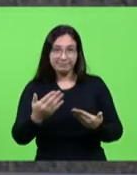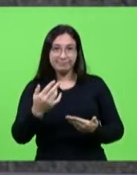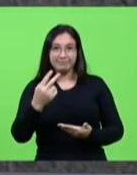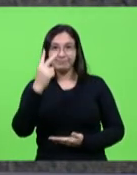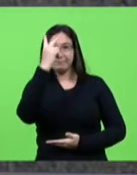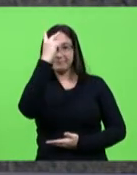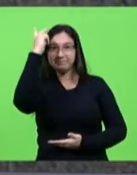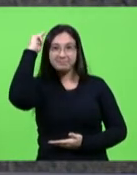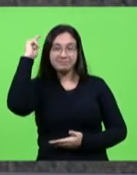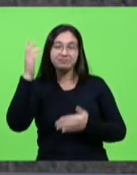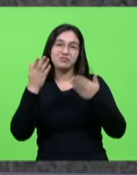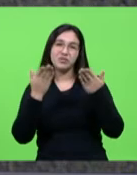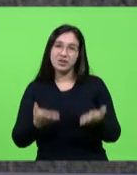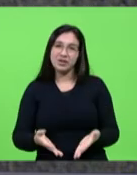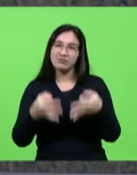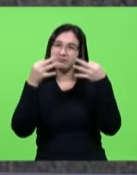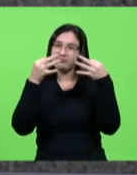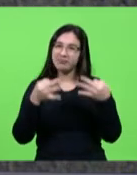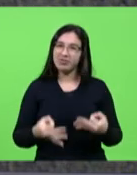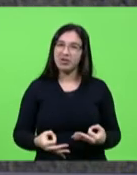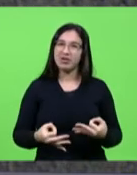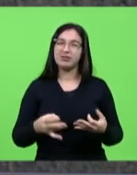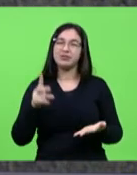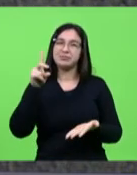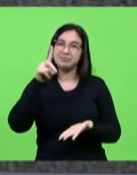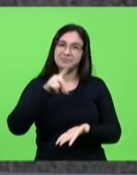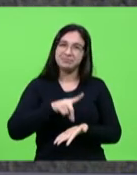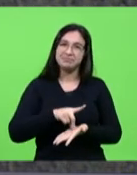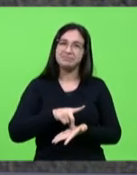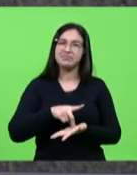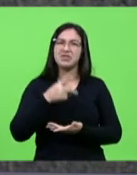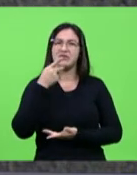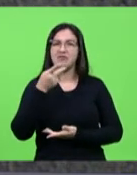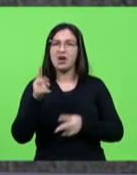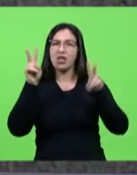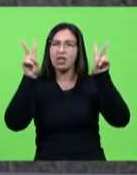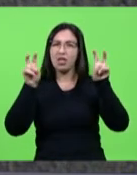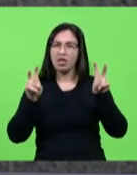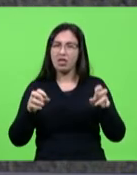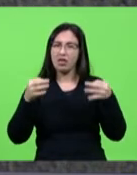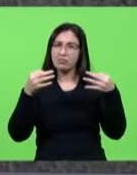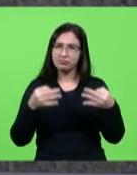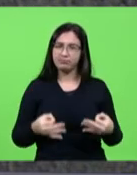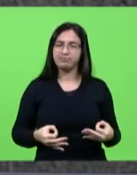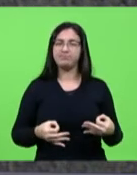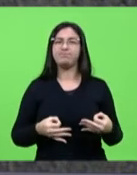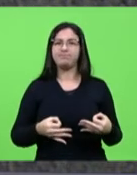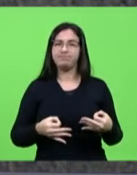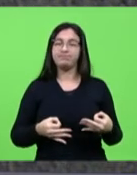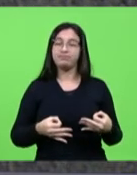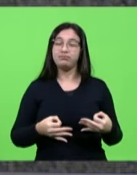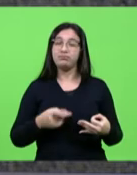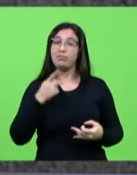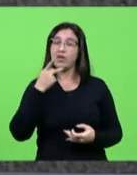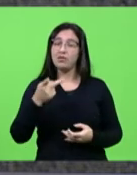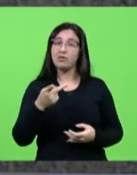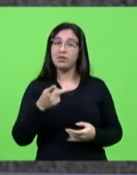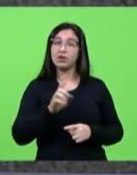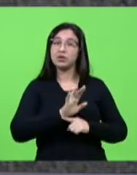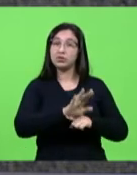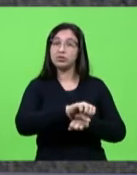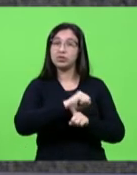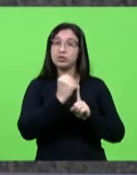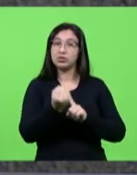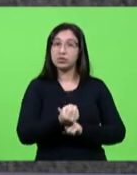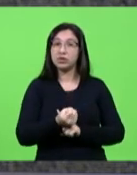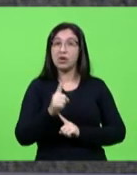muito sensato muito verdadeiro e tocando em pontos centrais né quando a gente fala da assistência social a